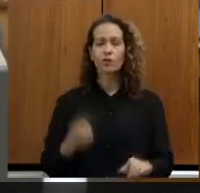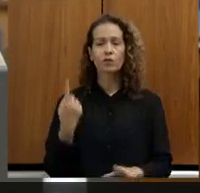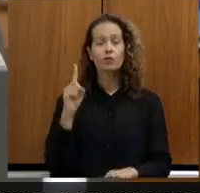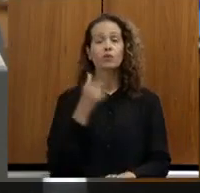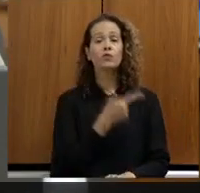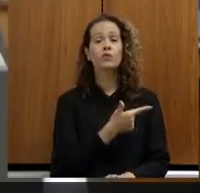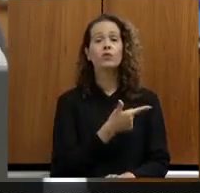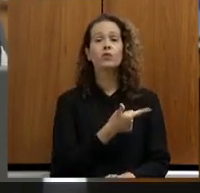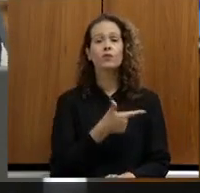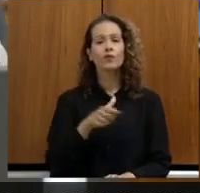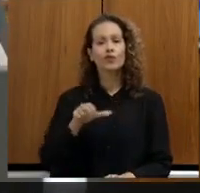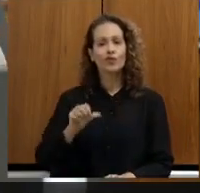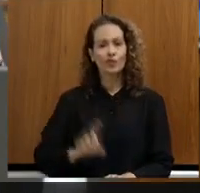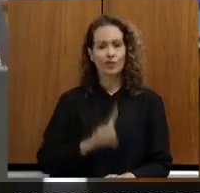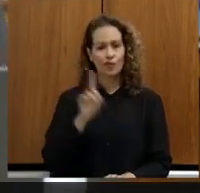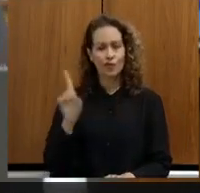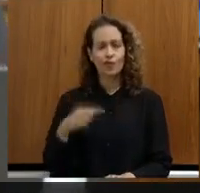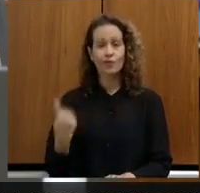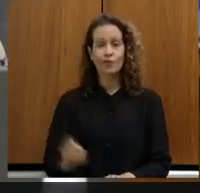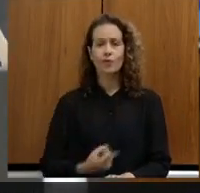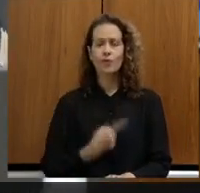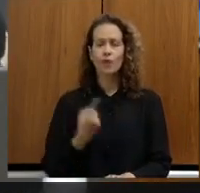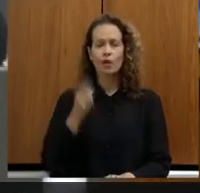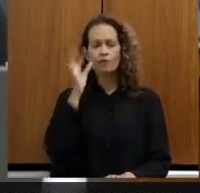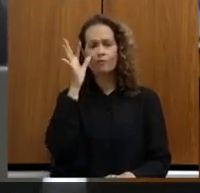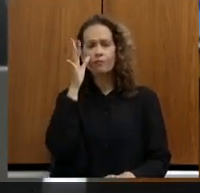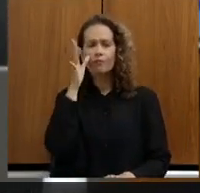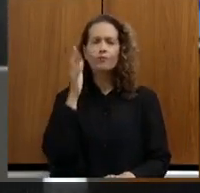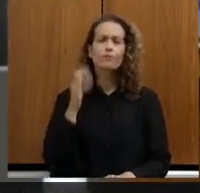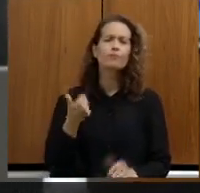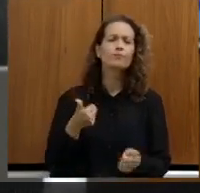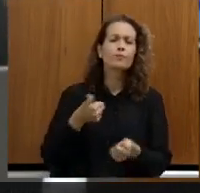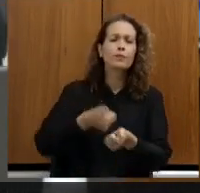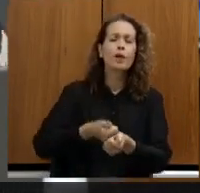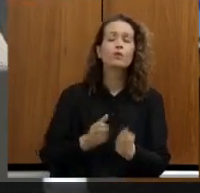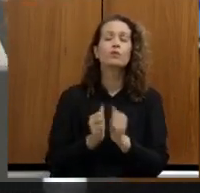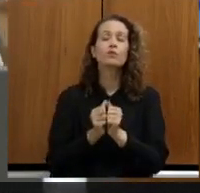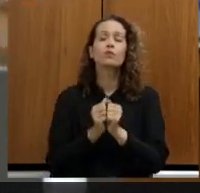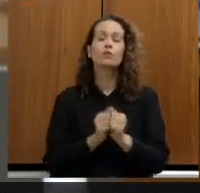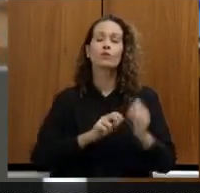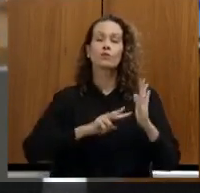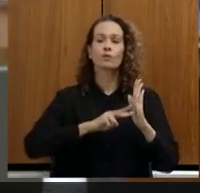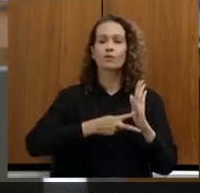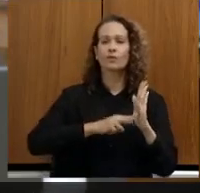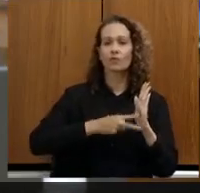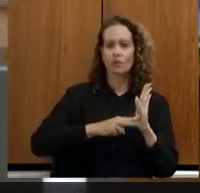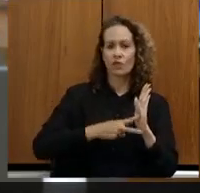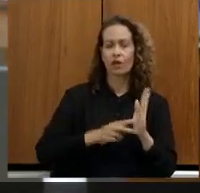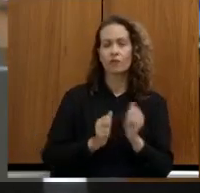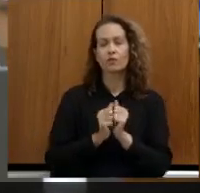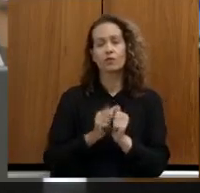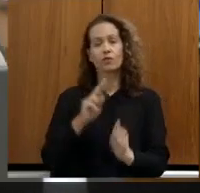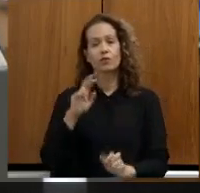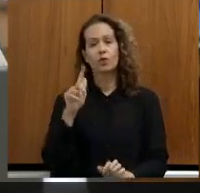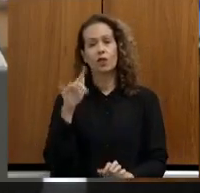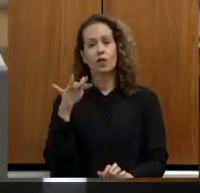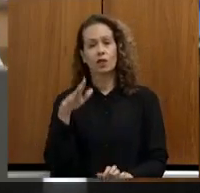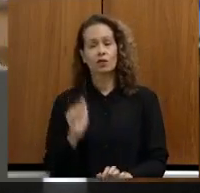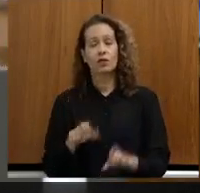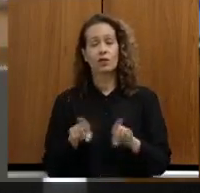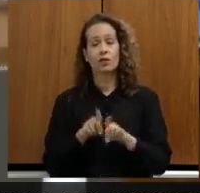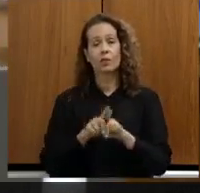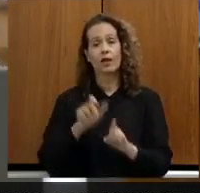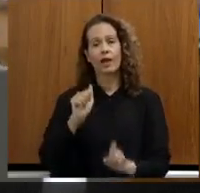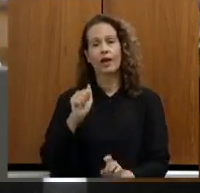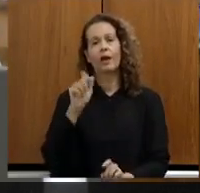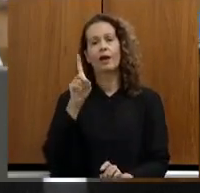estamos muito de perto acompanhando discutindo junto com o sindicato através da pessoa da Regina e também do Adriano